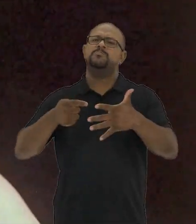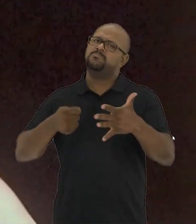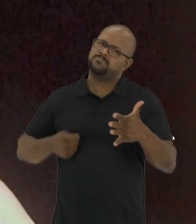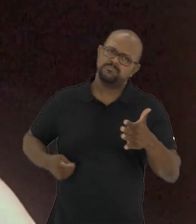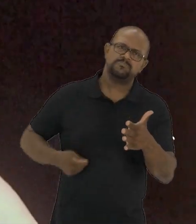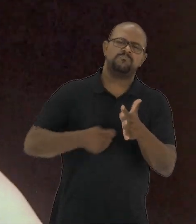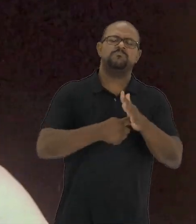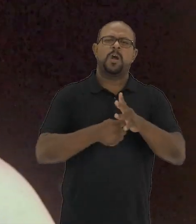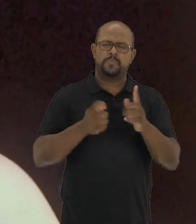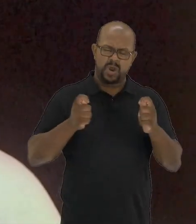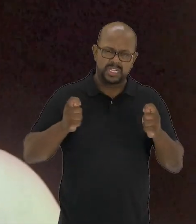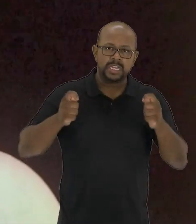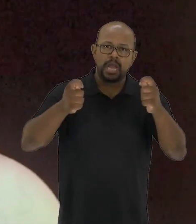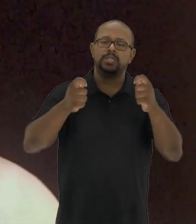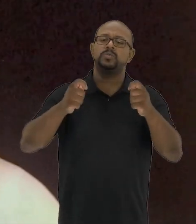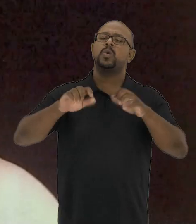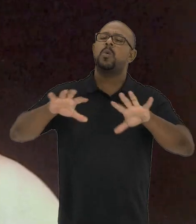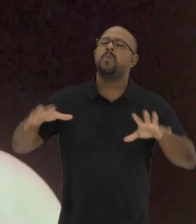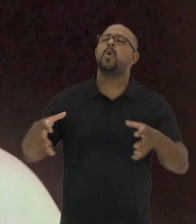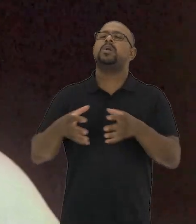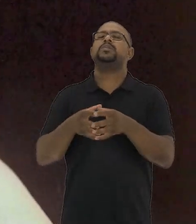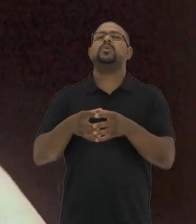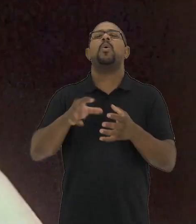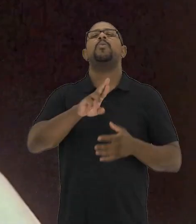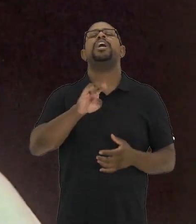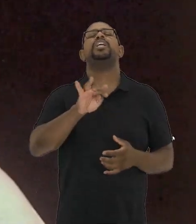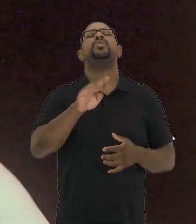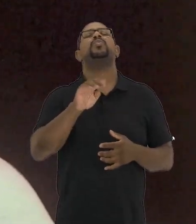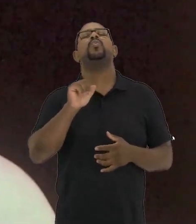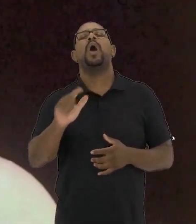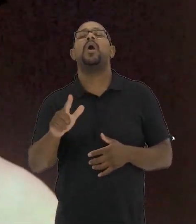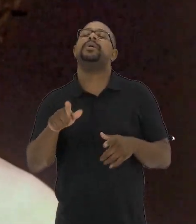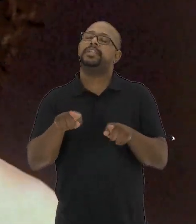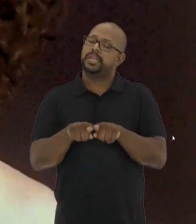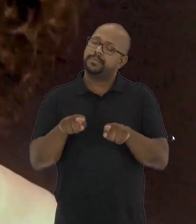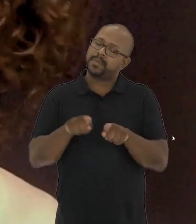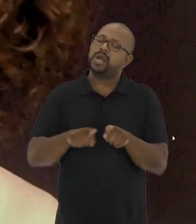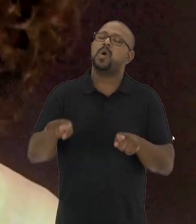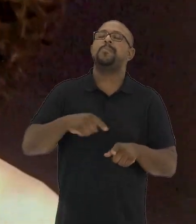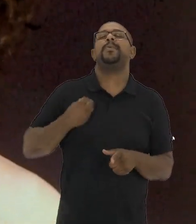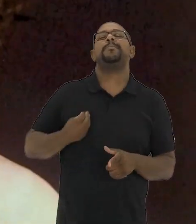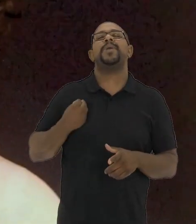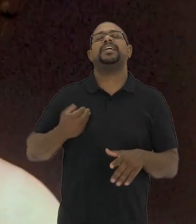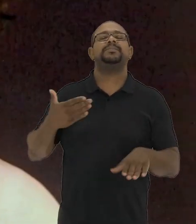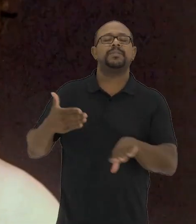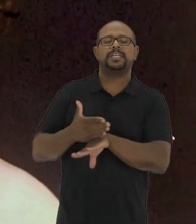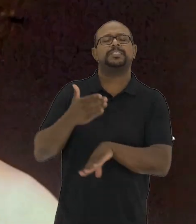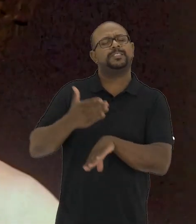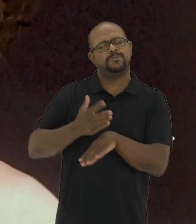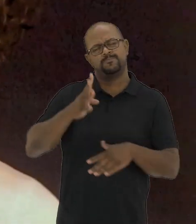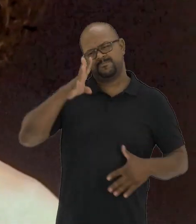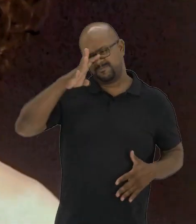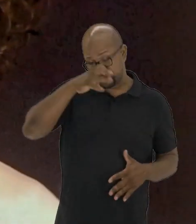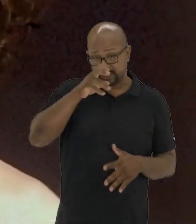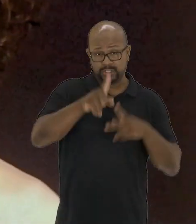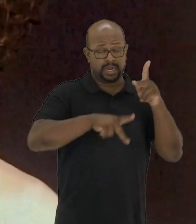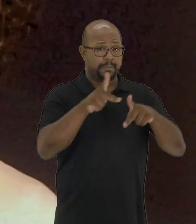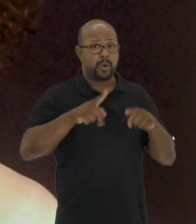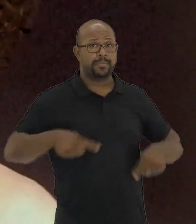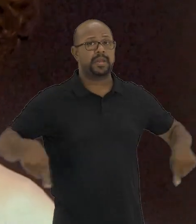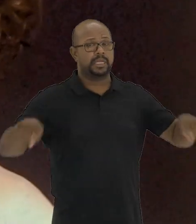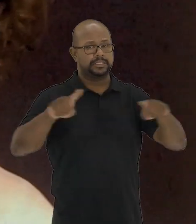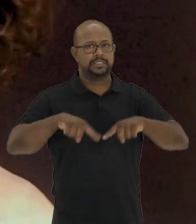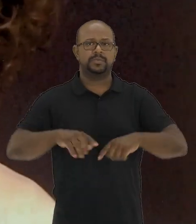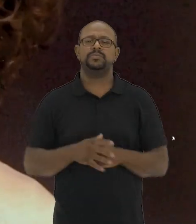como reivindicação, como protesto, como congregação, como ritualística e como participação